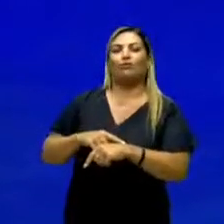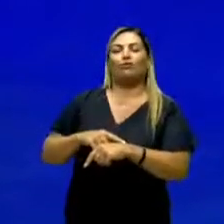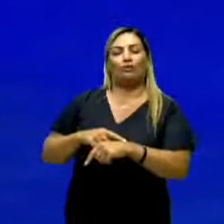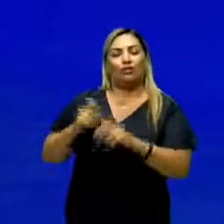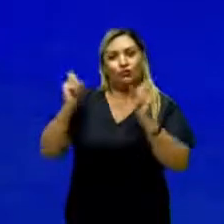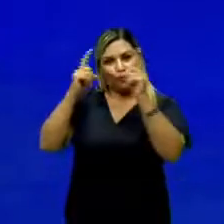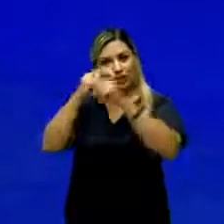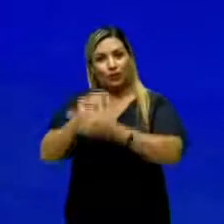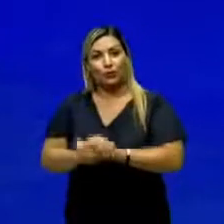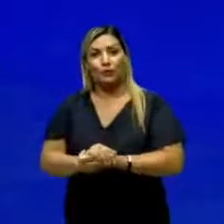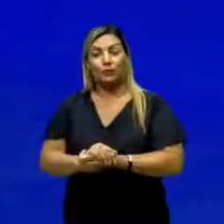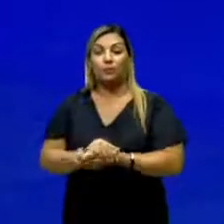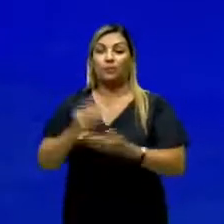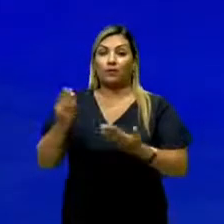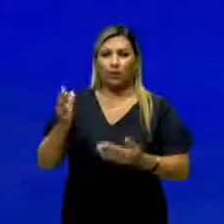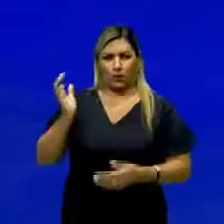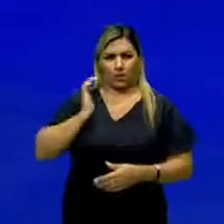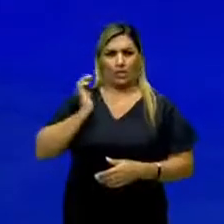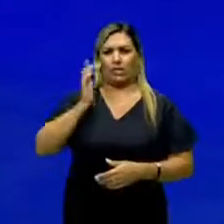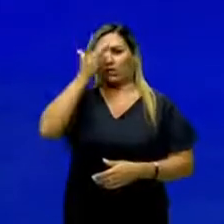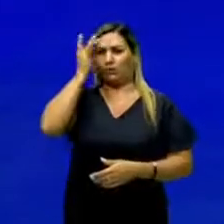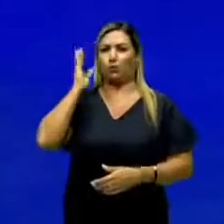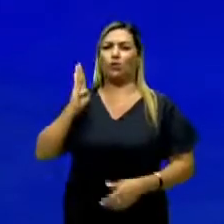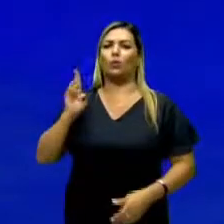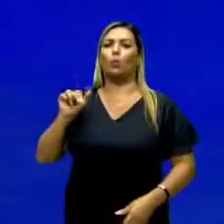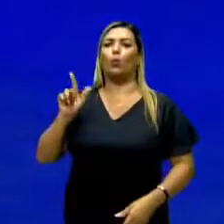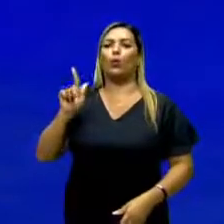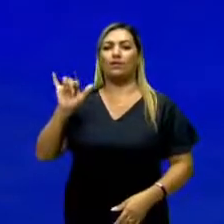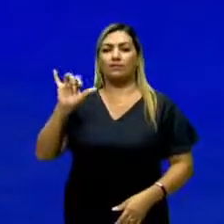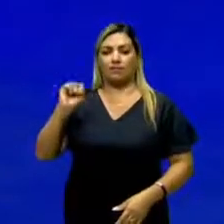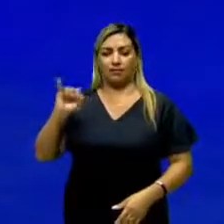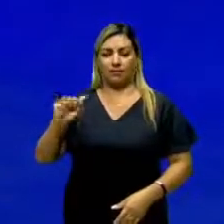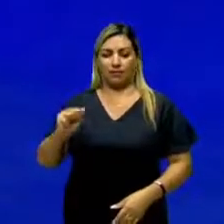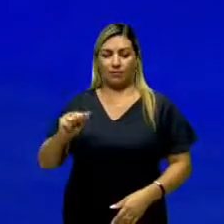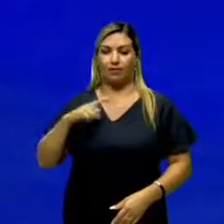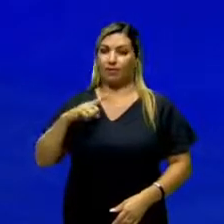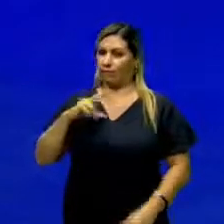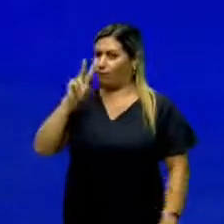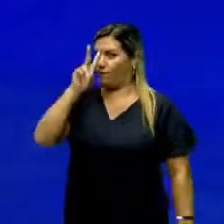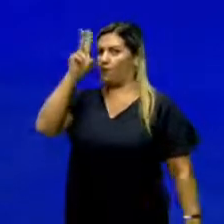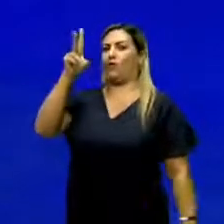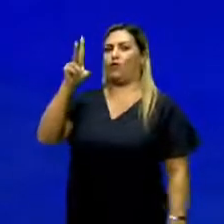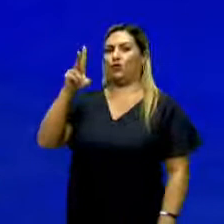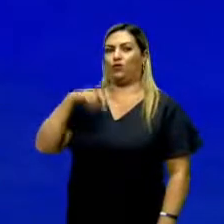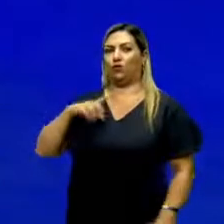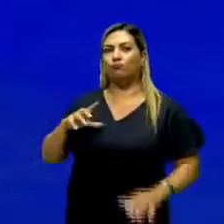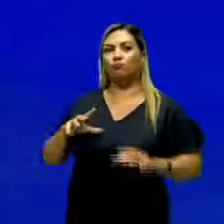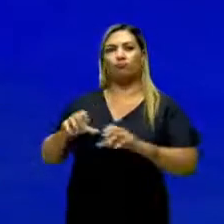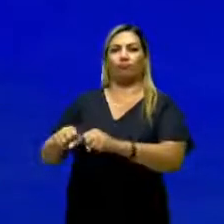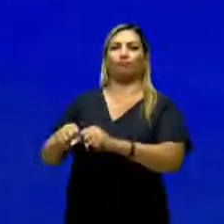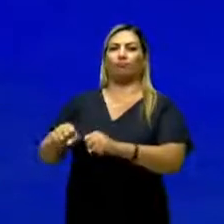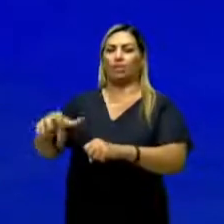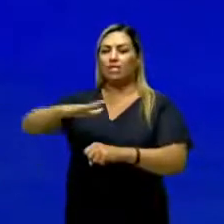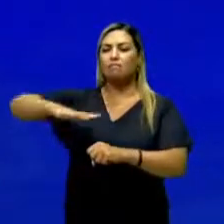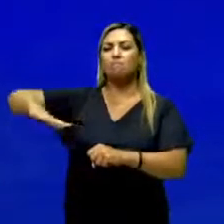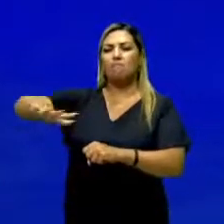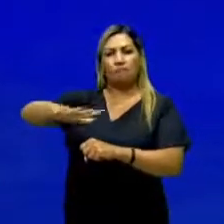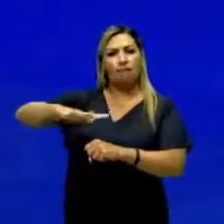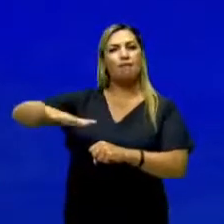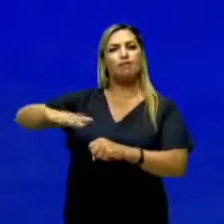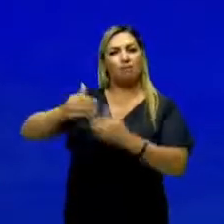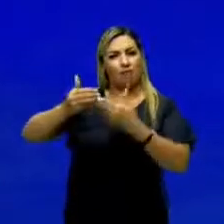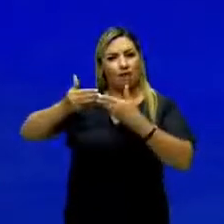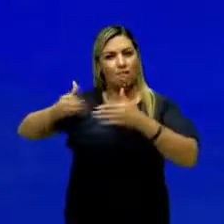a burguesia estava aparecendo com toda a força e aí ela vai cada vez mais tomando o seu espaço,